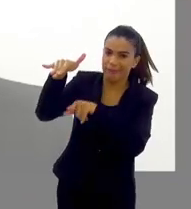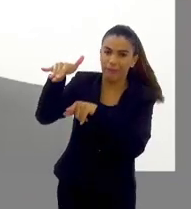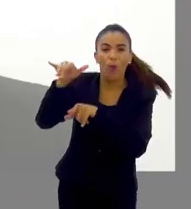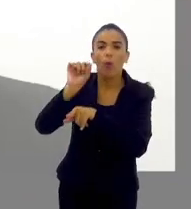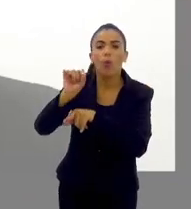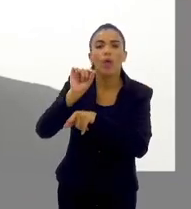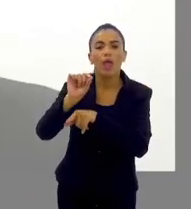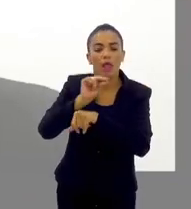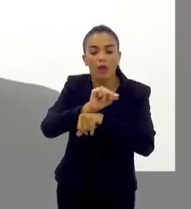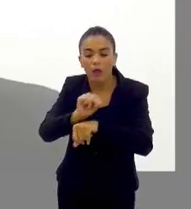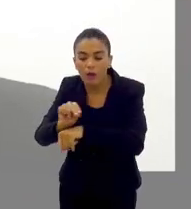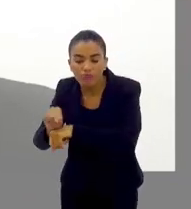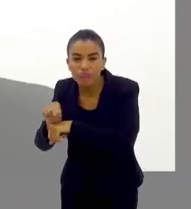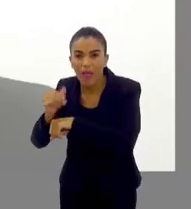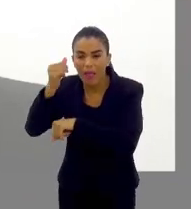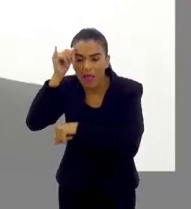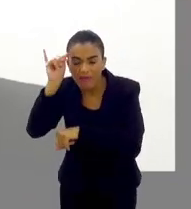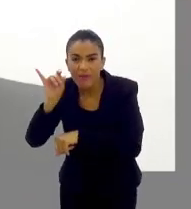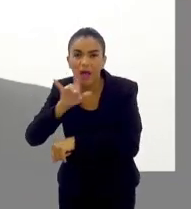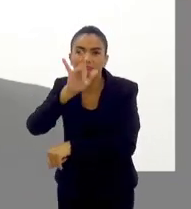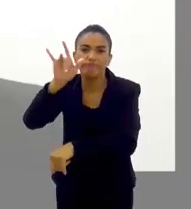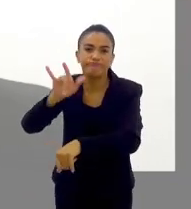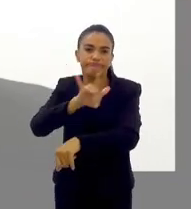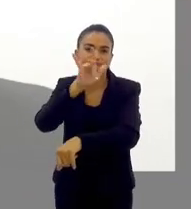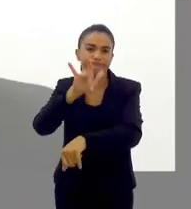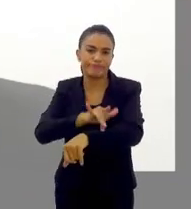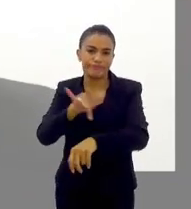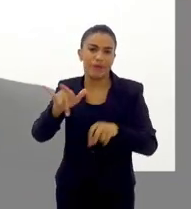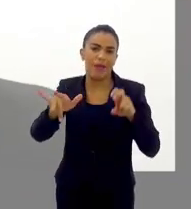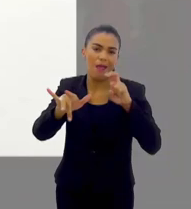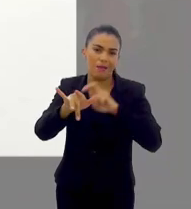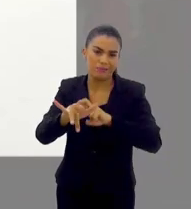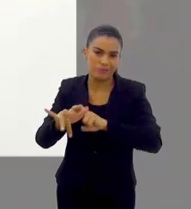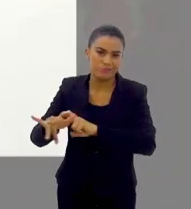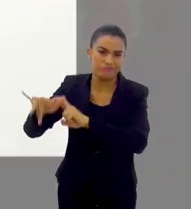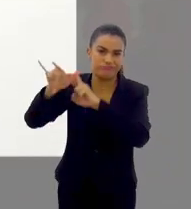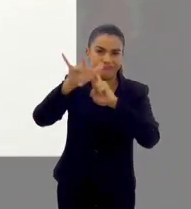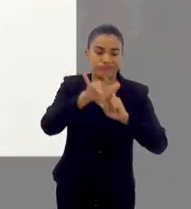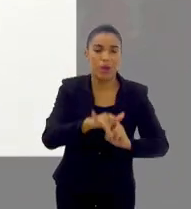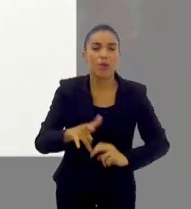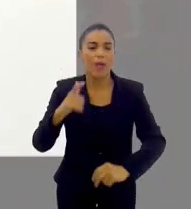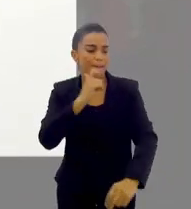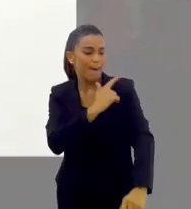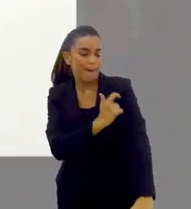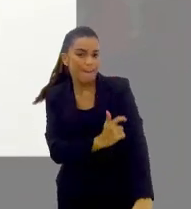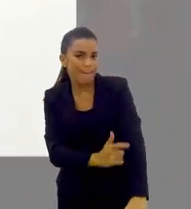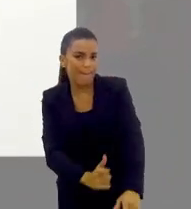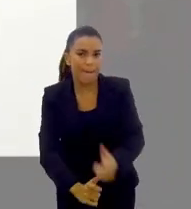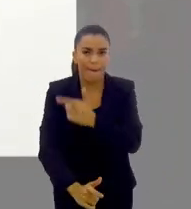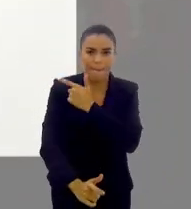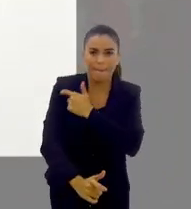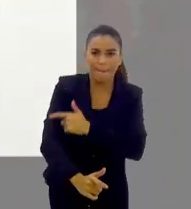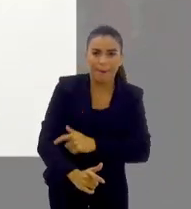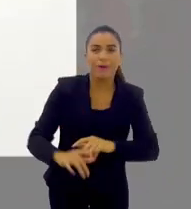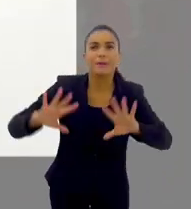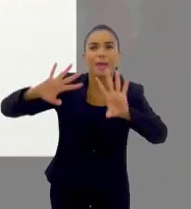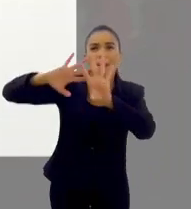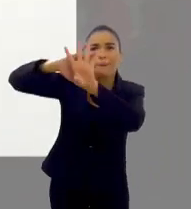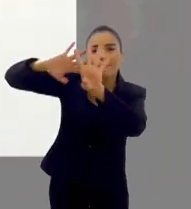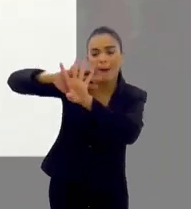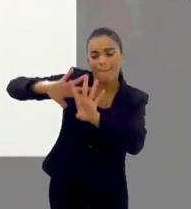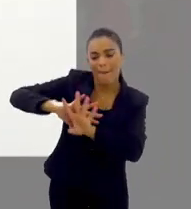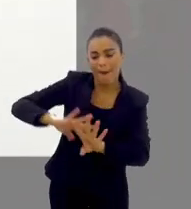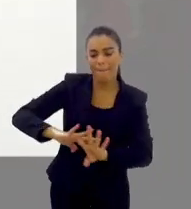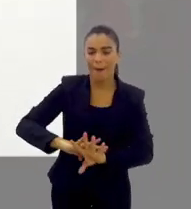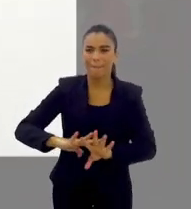cuidados que a gente tem disponíveis para evitar ser picado pelo mosquito Aedes aegypti. O uso de repelentes, né, as telas de